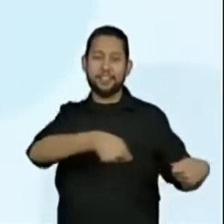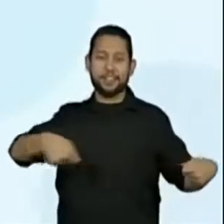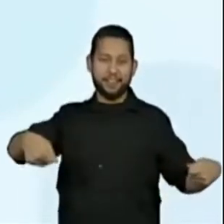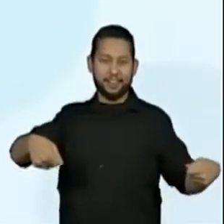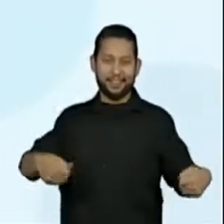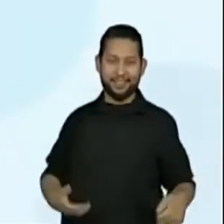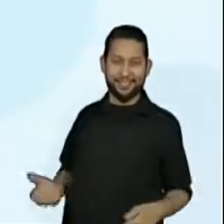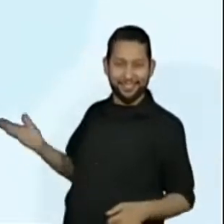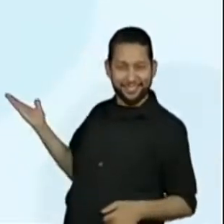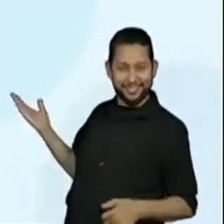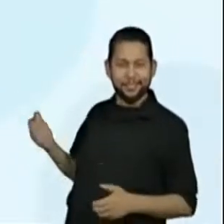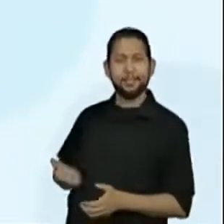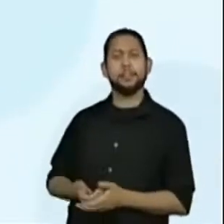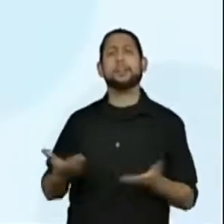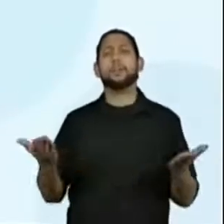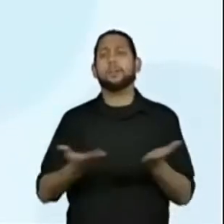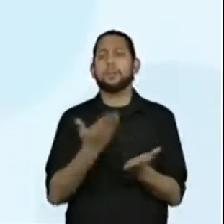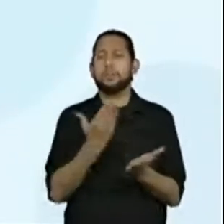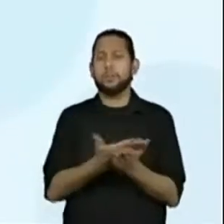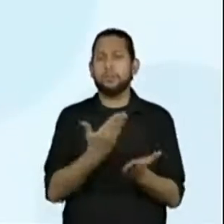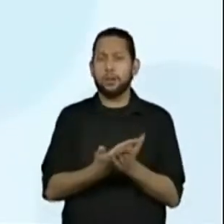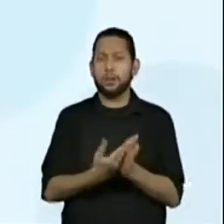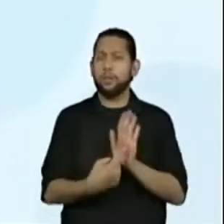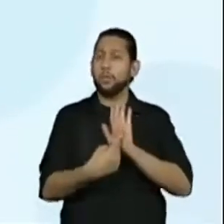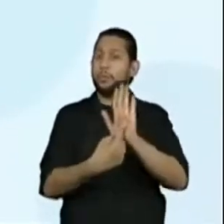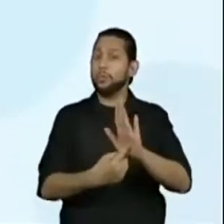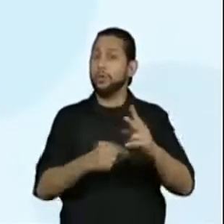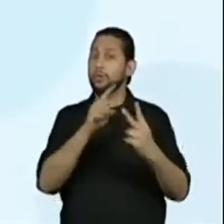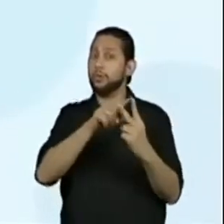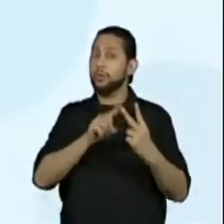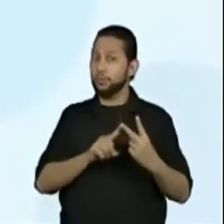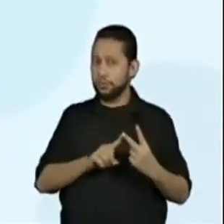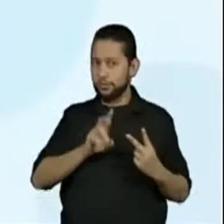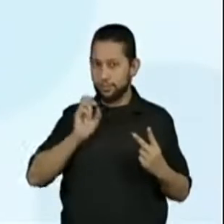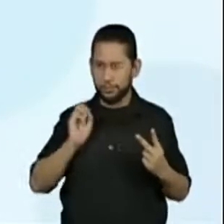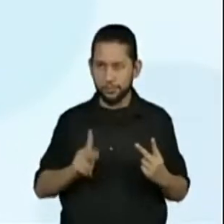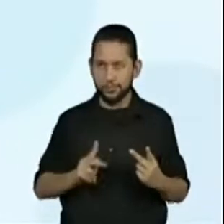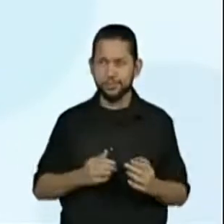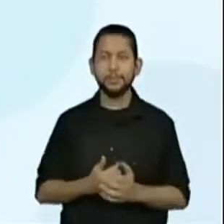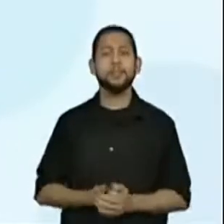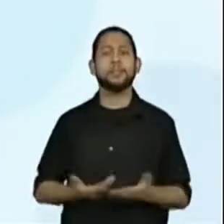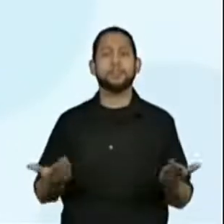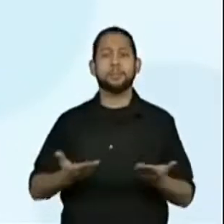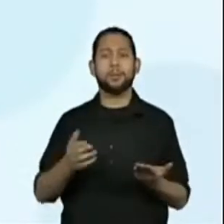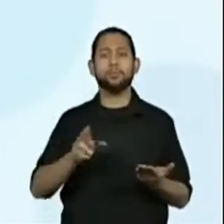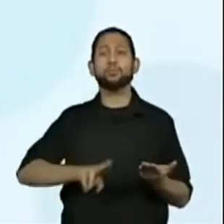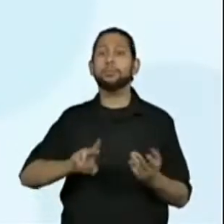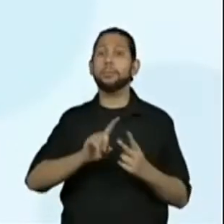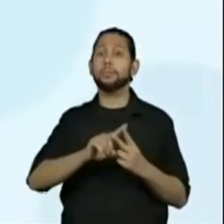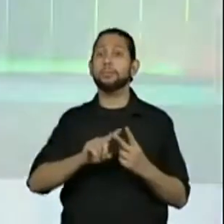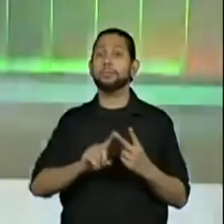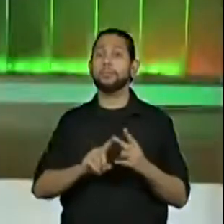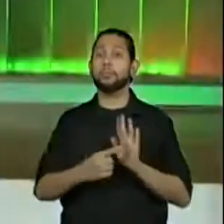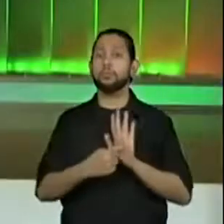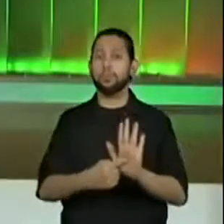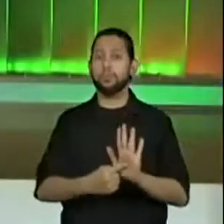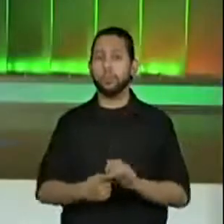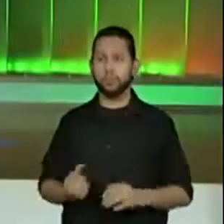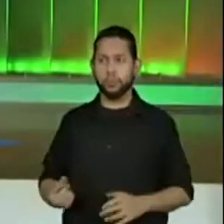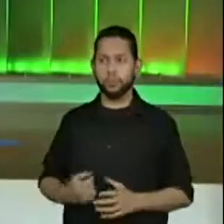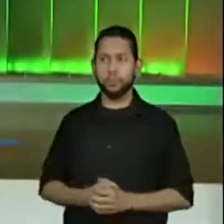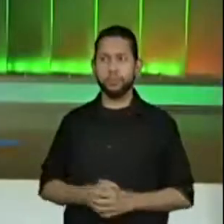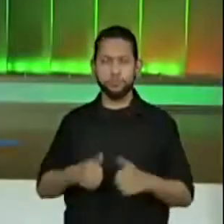Na nossa aula de hoje, vocês vão ver dois desses instrumentos, ok? Então a gente vai utilizar dois desses instrumentos,